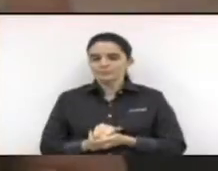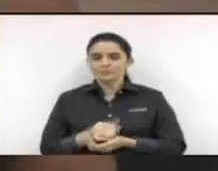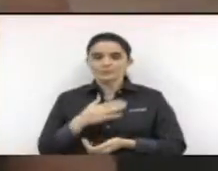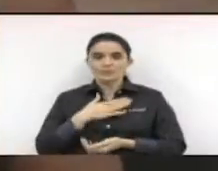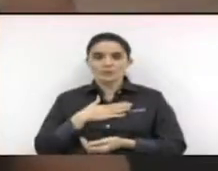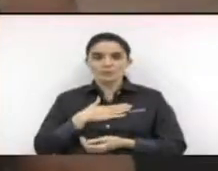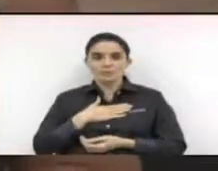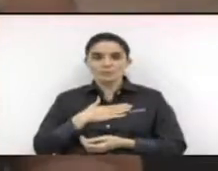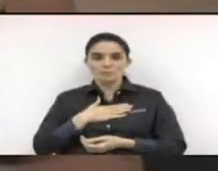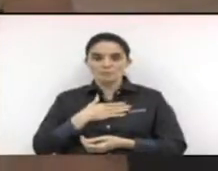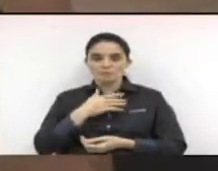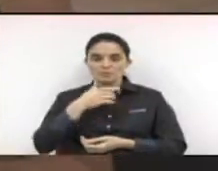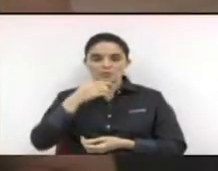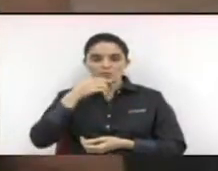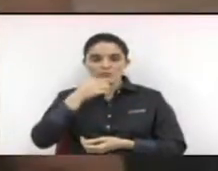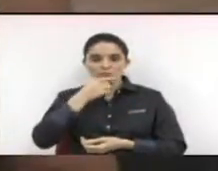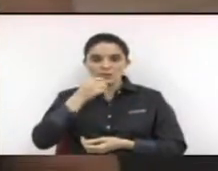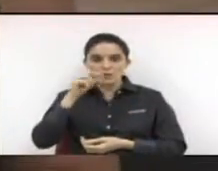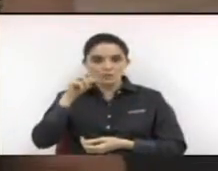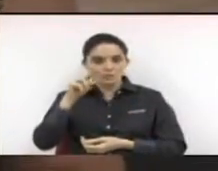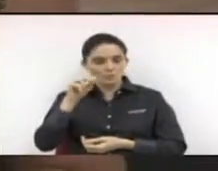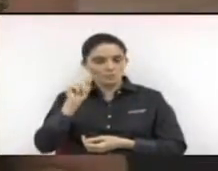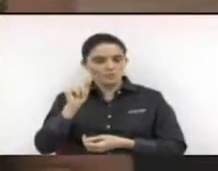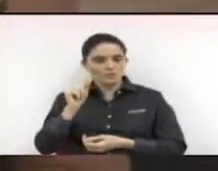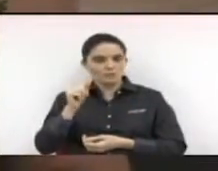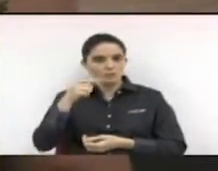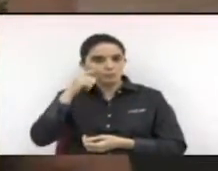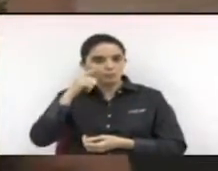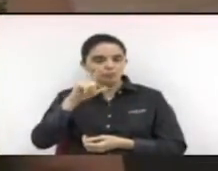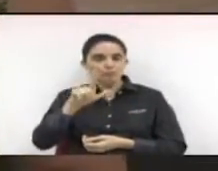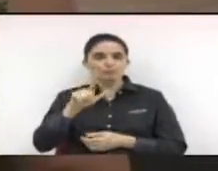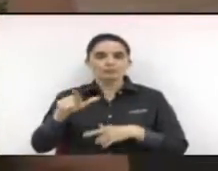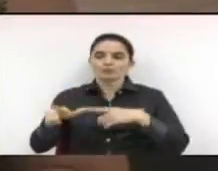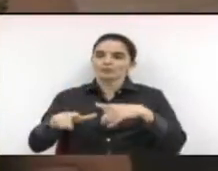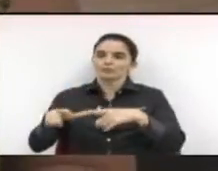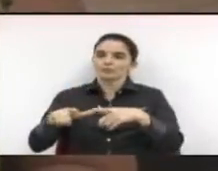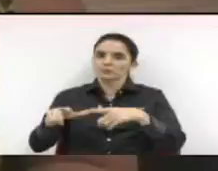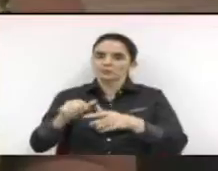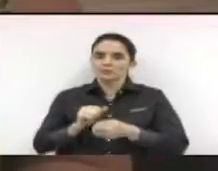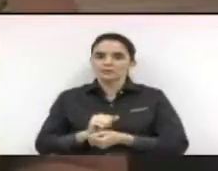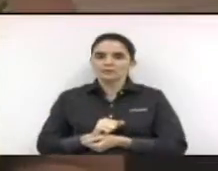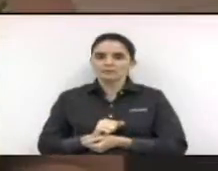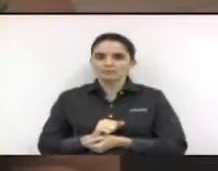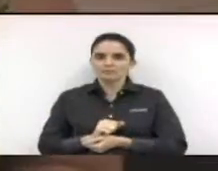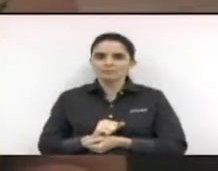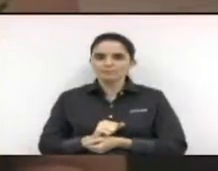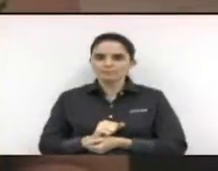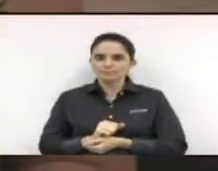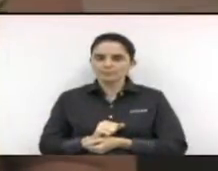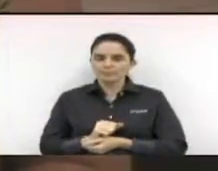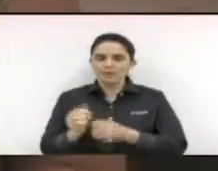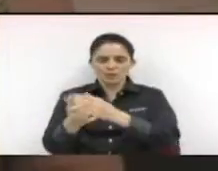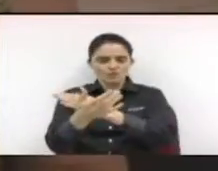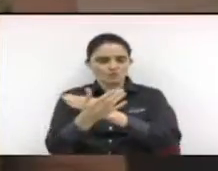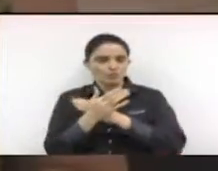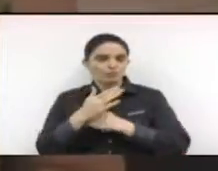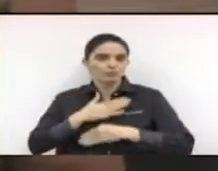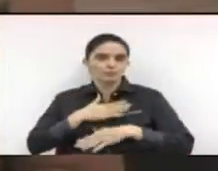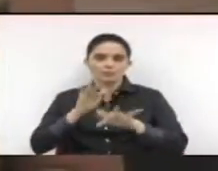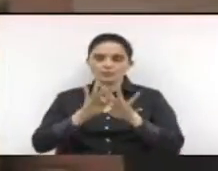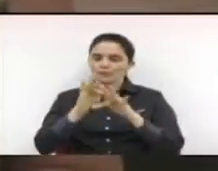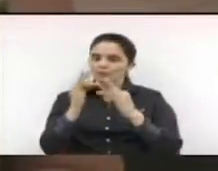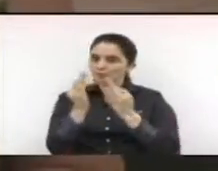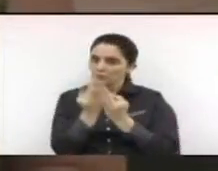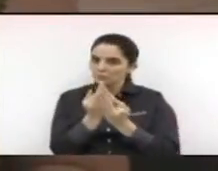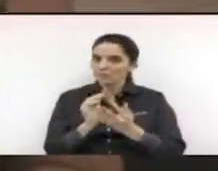conseguiu uma vaga na época na empresa. Então, isso nos ajudou muito e continua ajudando muita